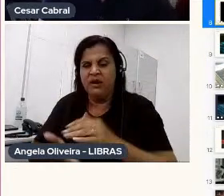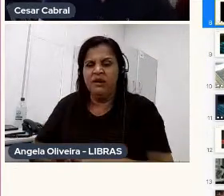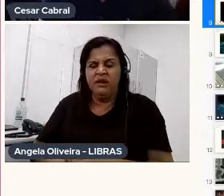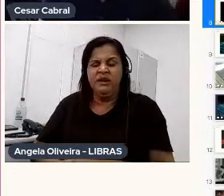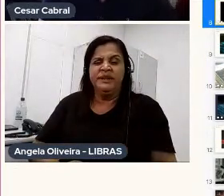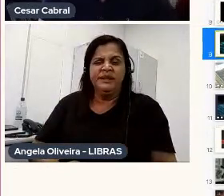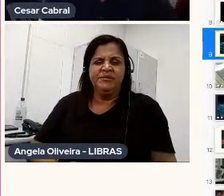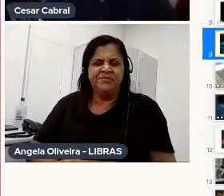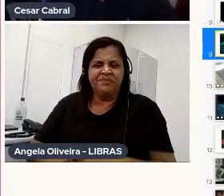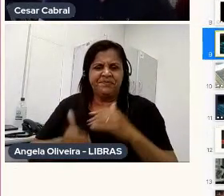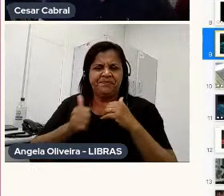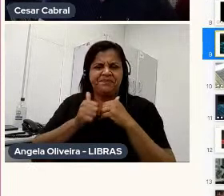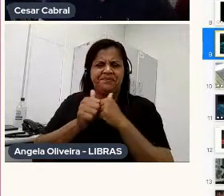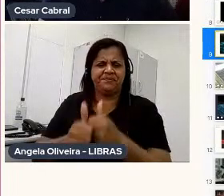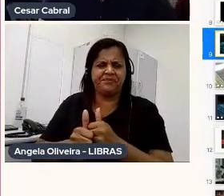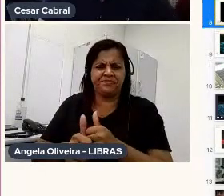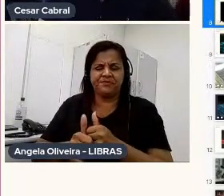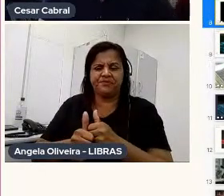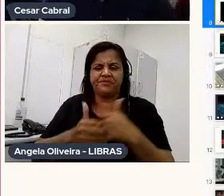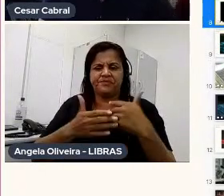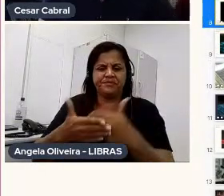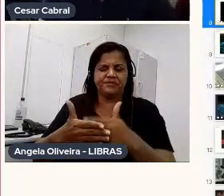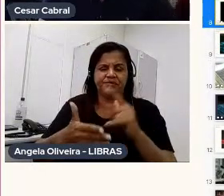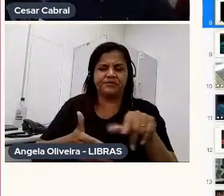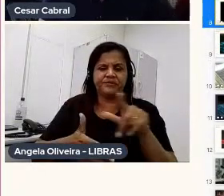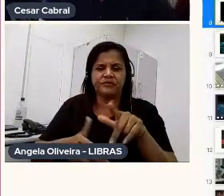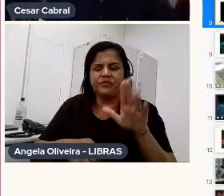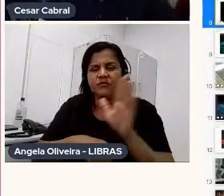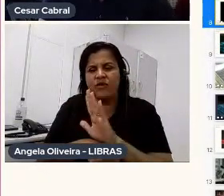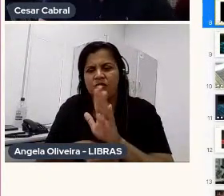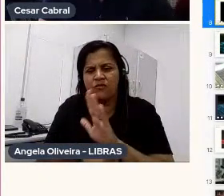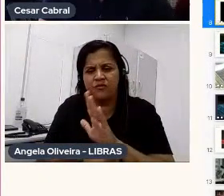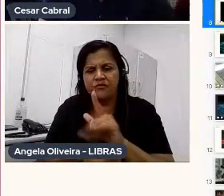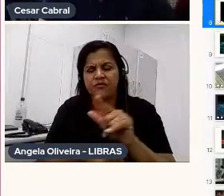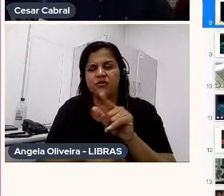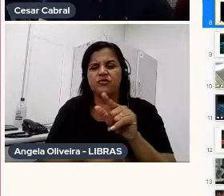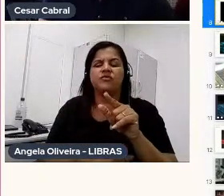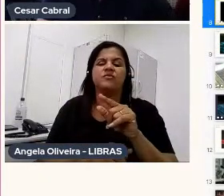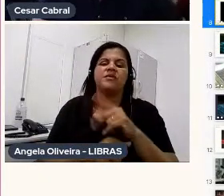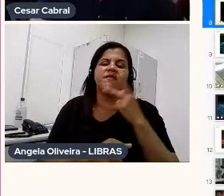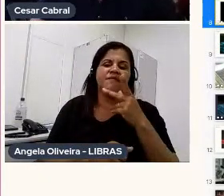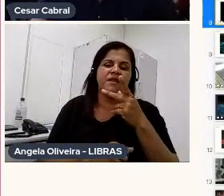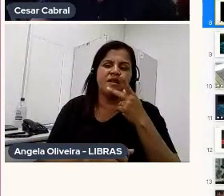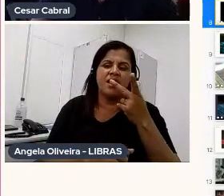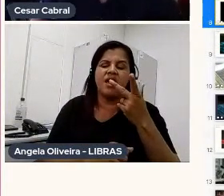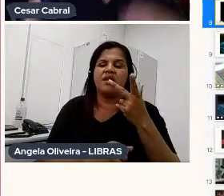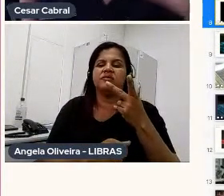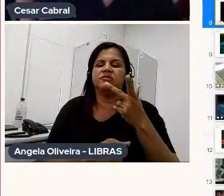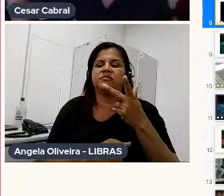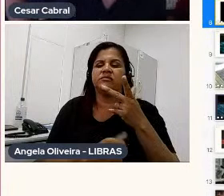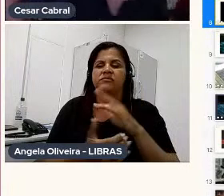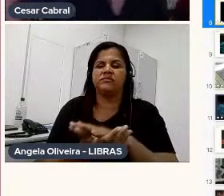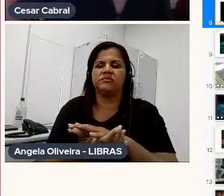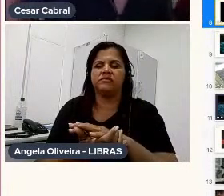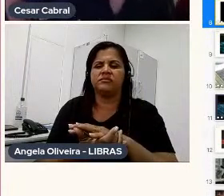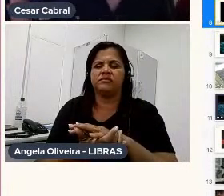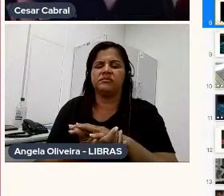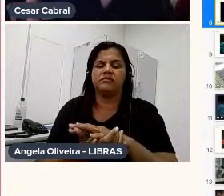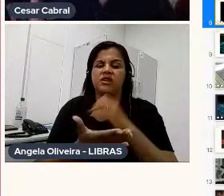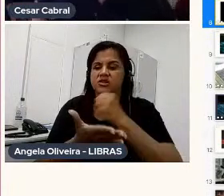aí na sequência, bem, eu fiz um filme, o dossiê era um filme falado até os cotovelos, né, por ser documentário, era